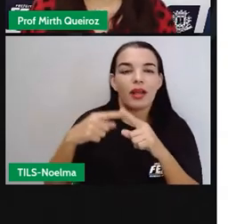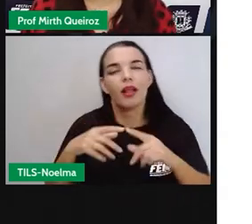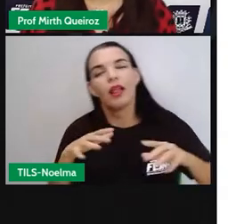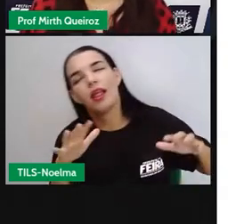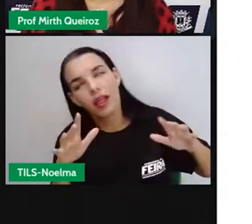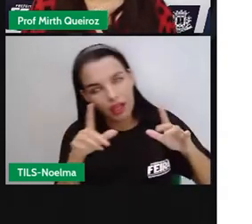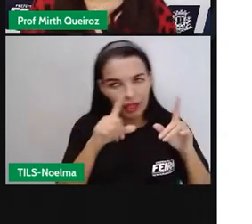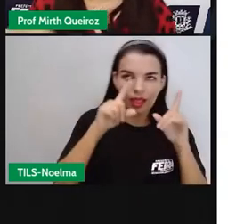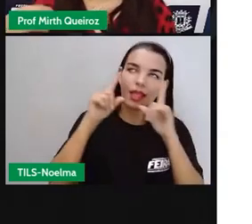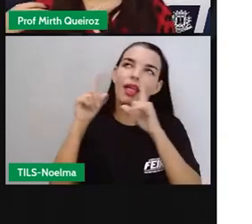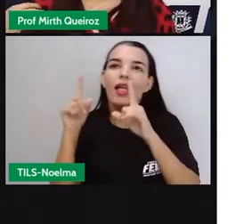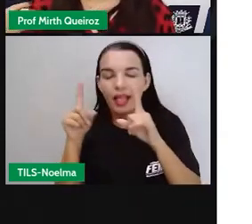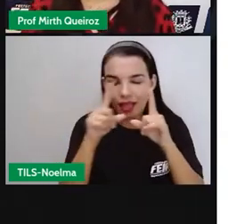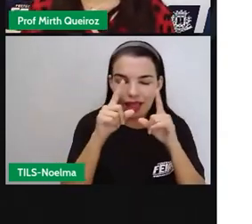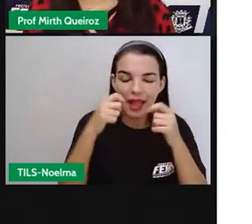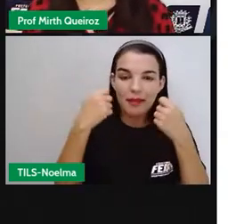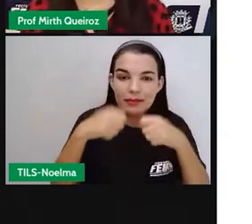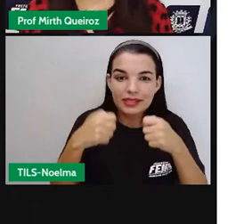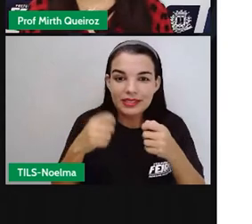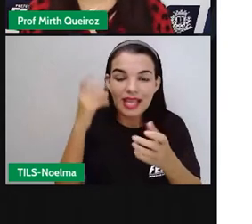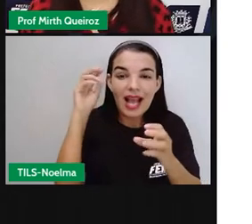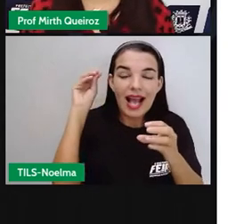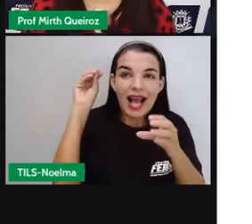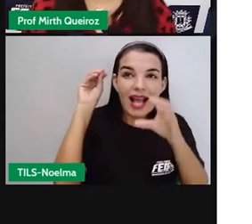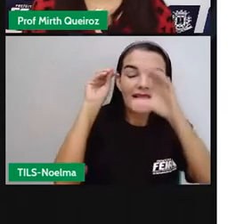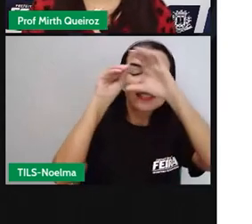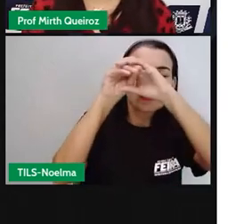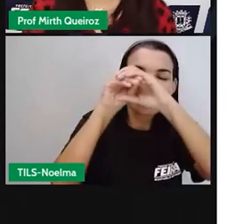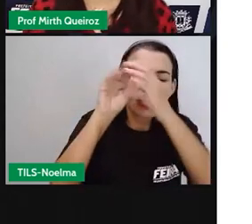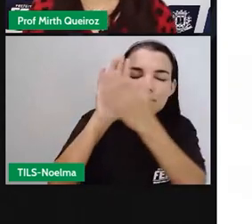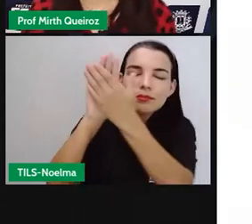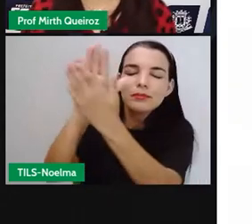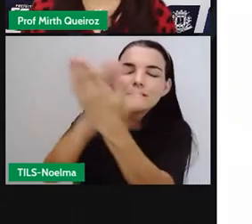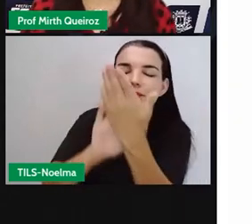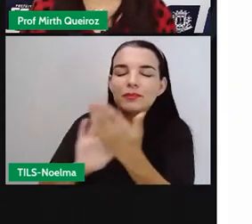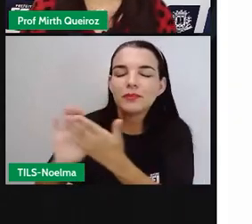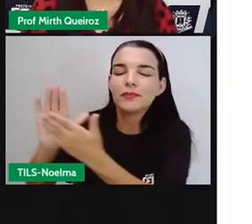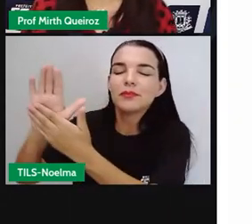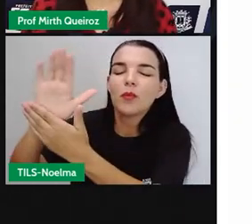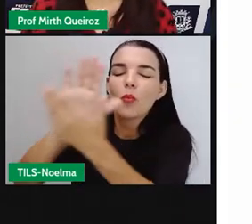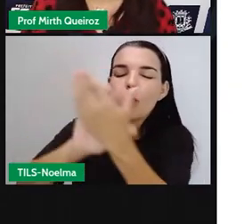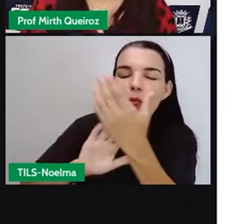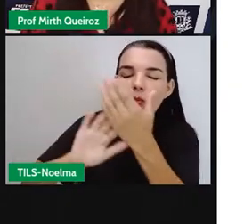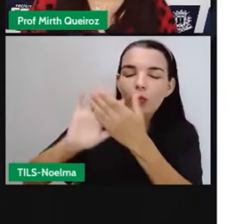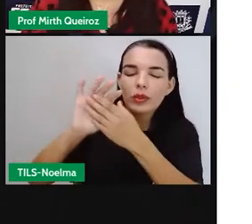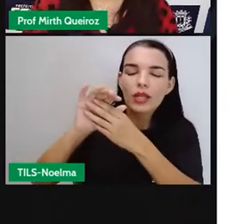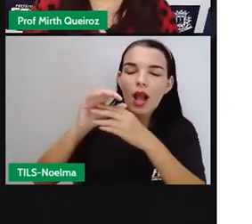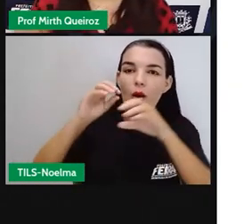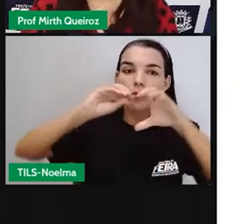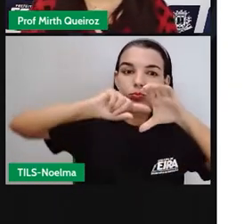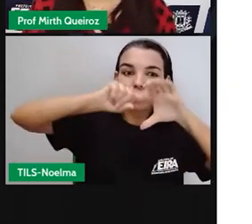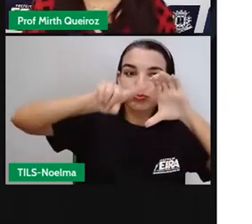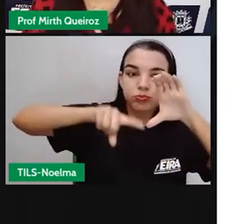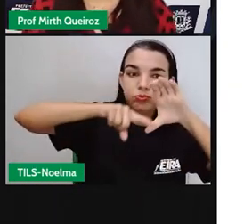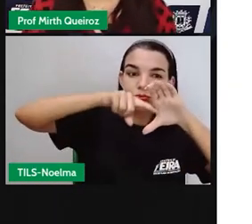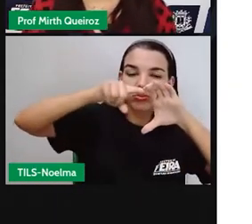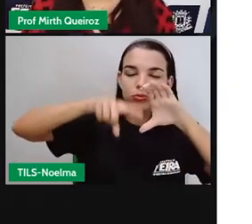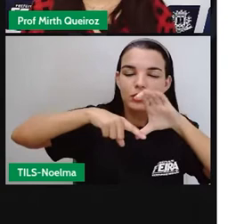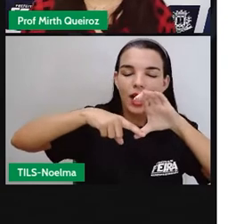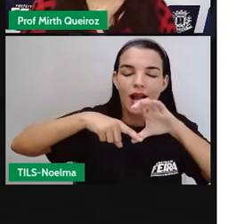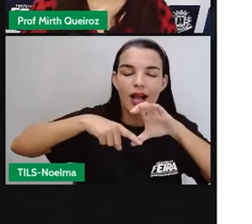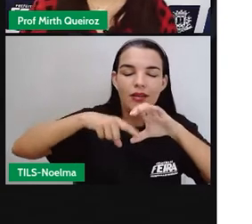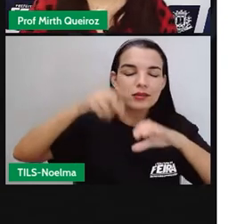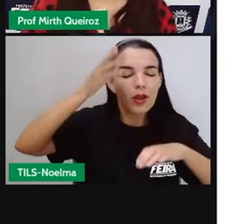direção. E aí ela tem que tentar acertar, encontrar o cartaz que tem o burro, o